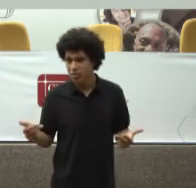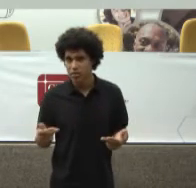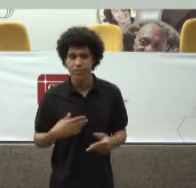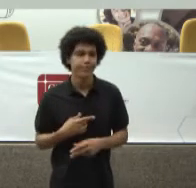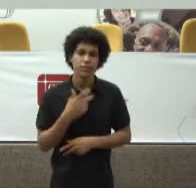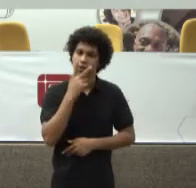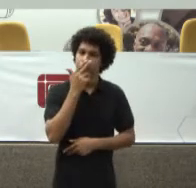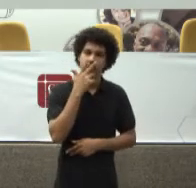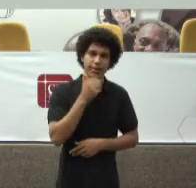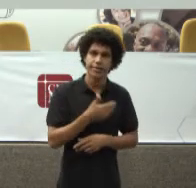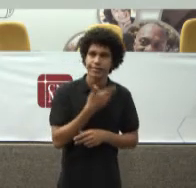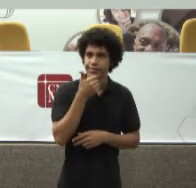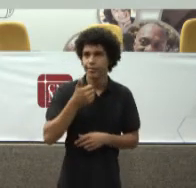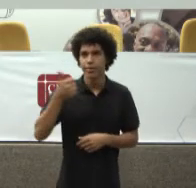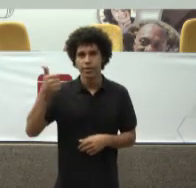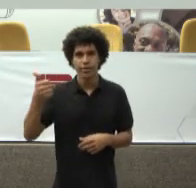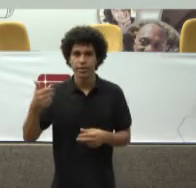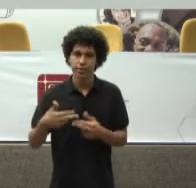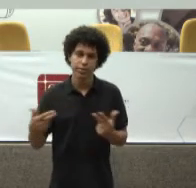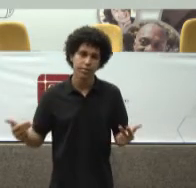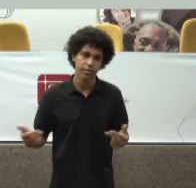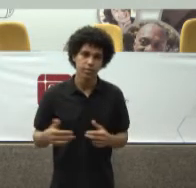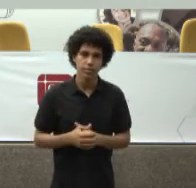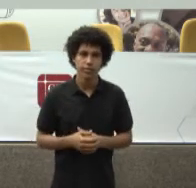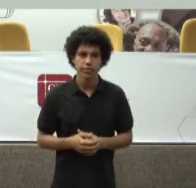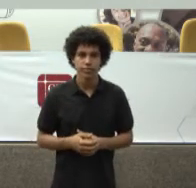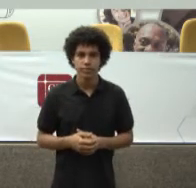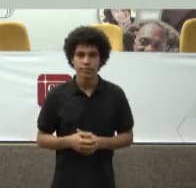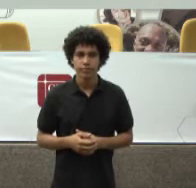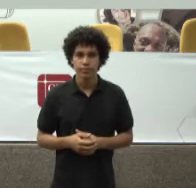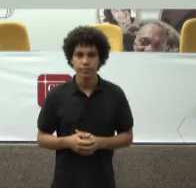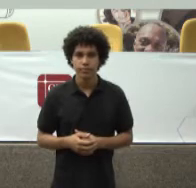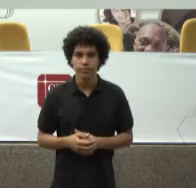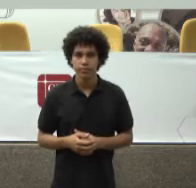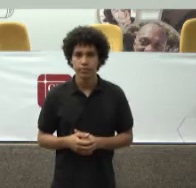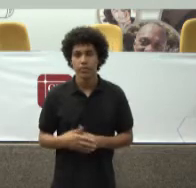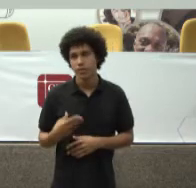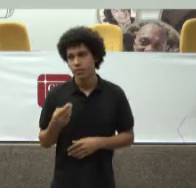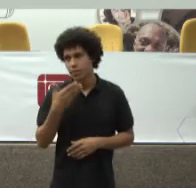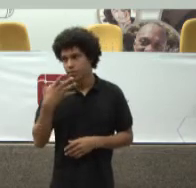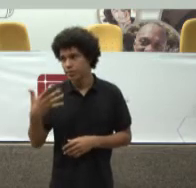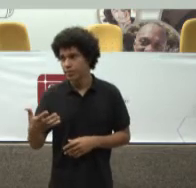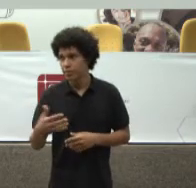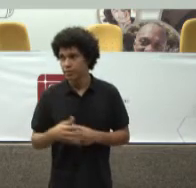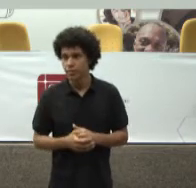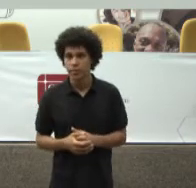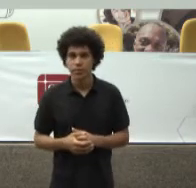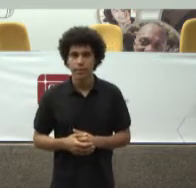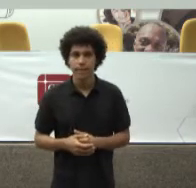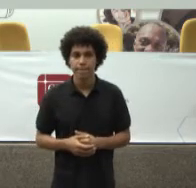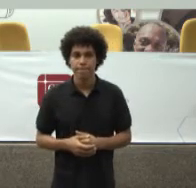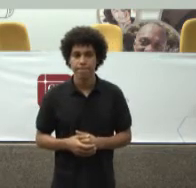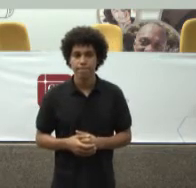ser A melhor A melhor política Muito bem O